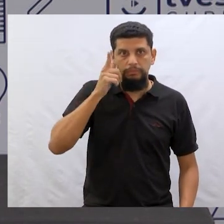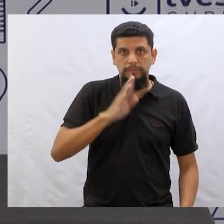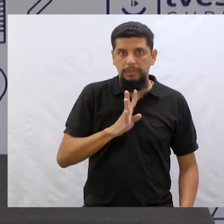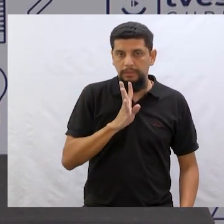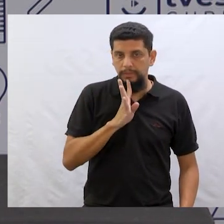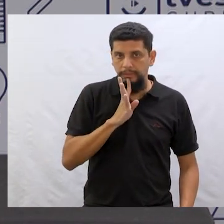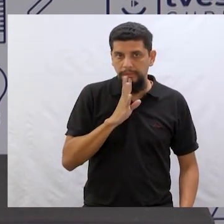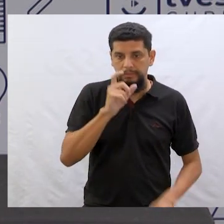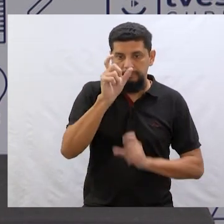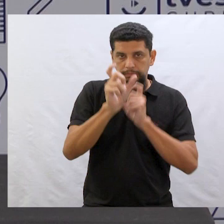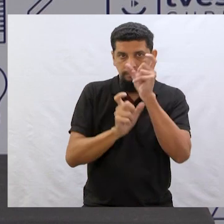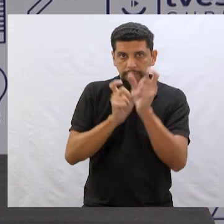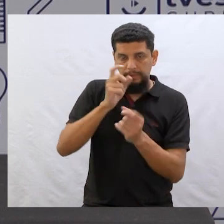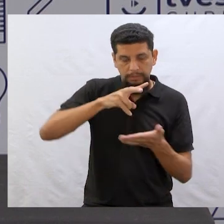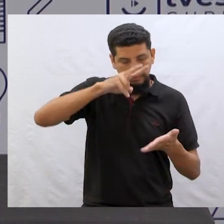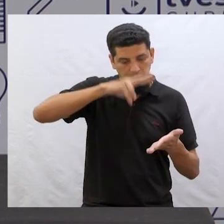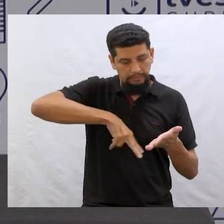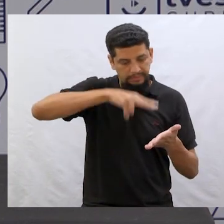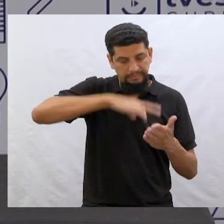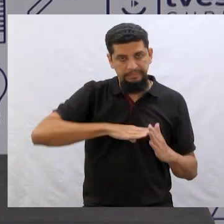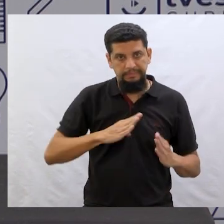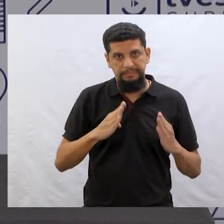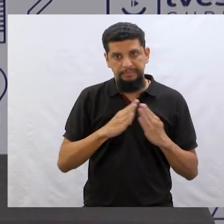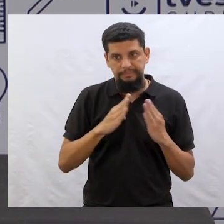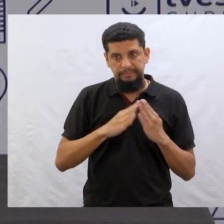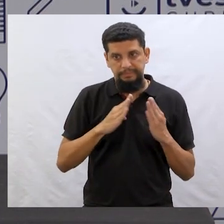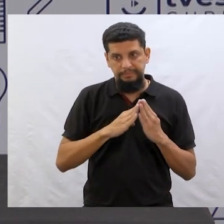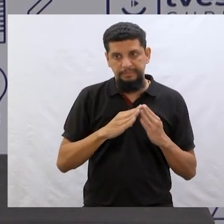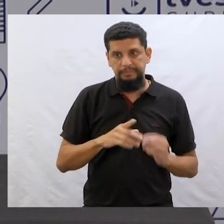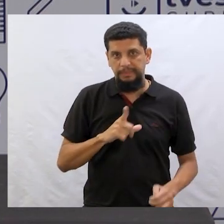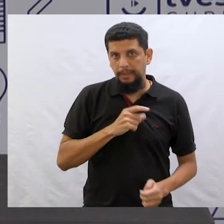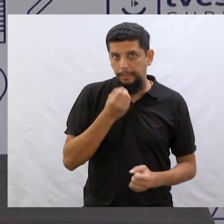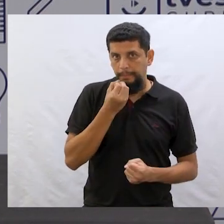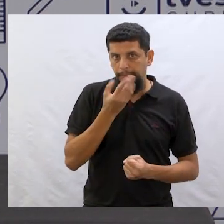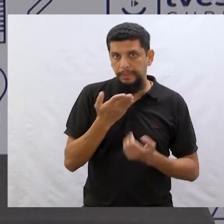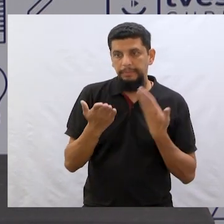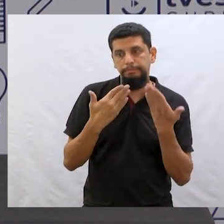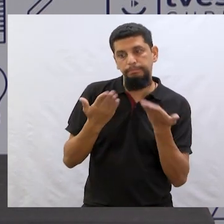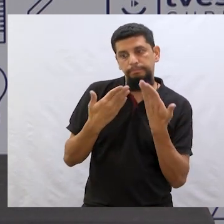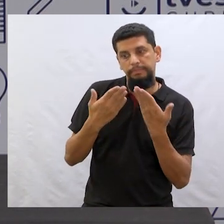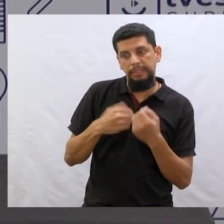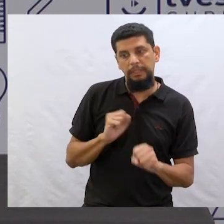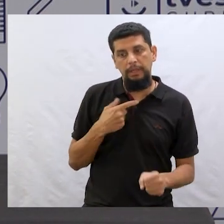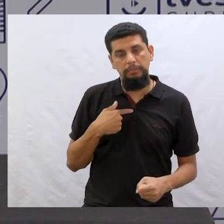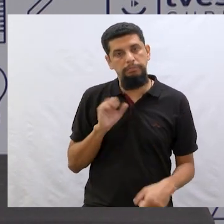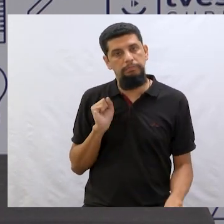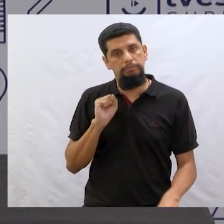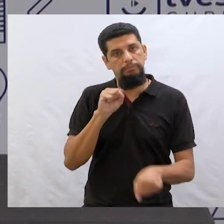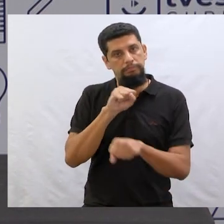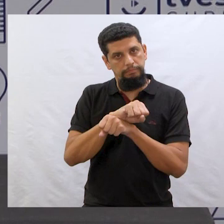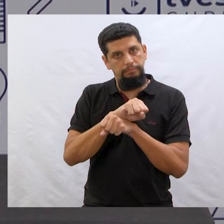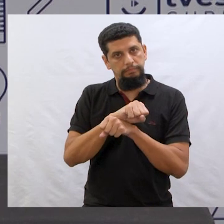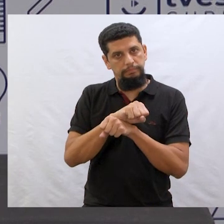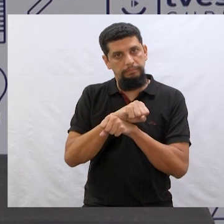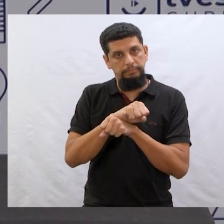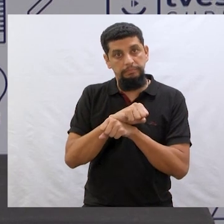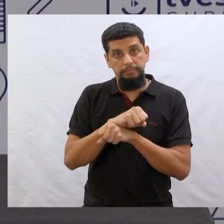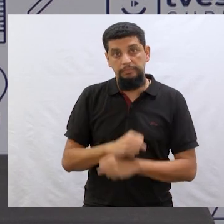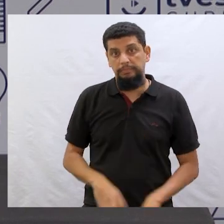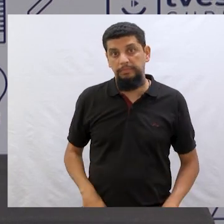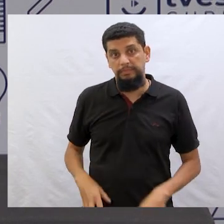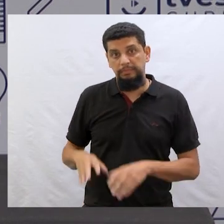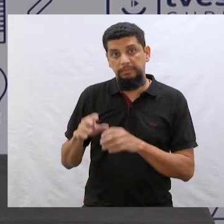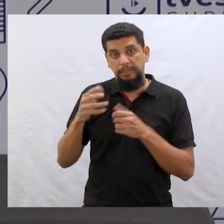tenho certeza que você conhece de pessoas que leem em casa e que têm boas conversas. Então, vou parar um pouquinho com essa